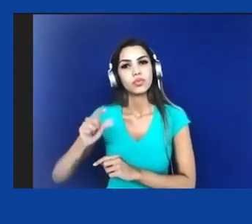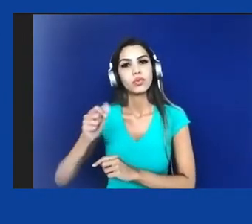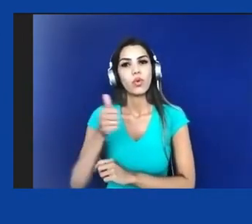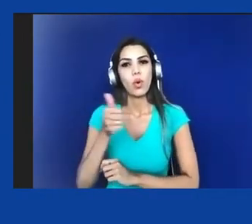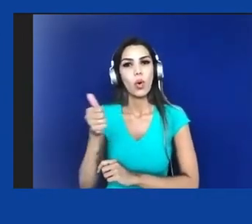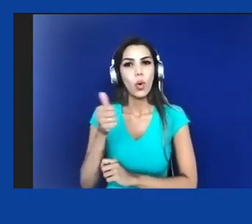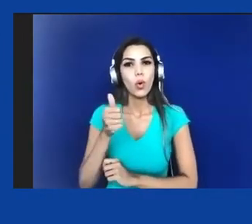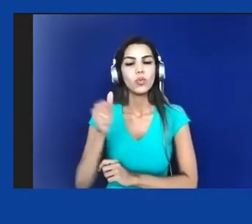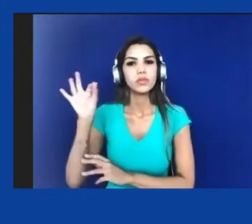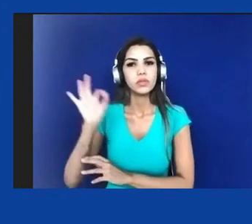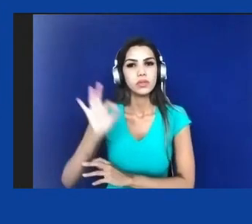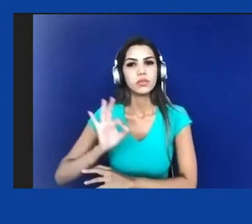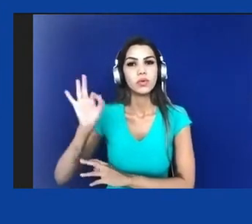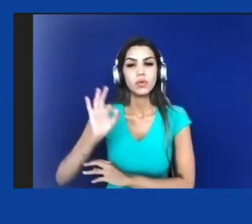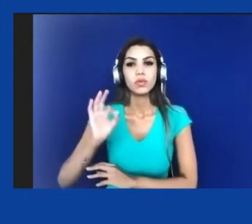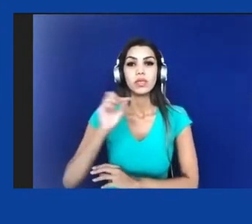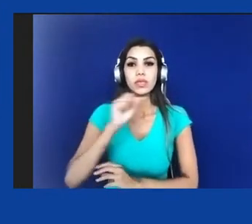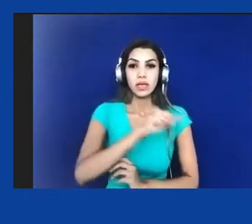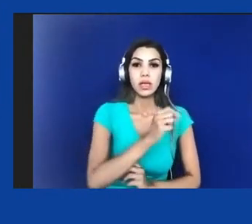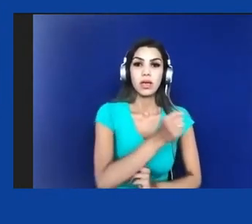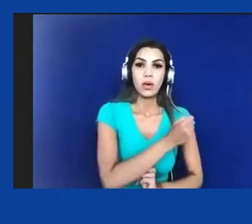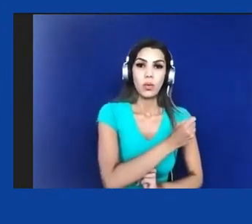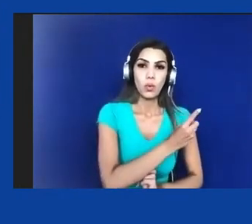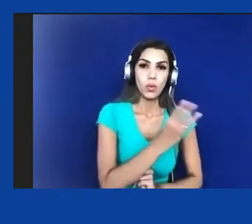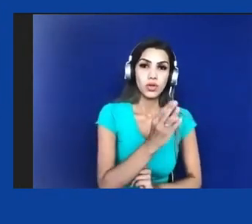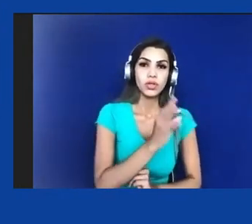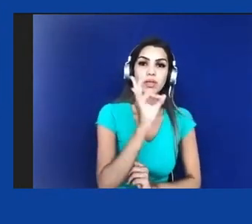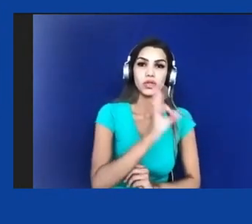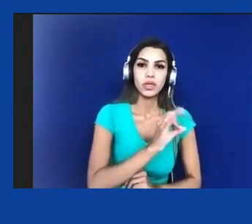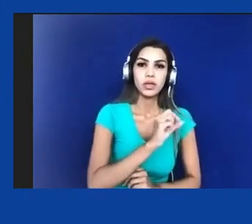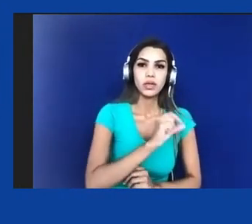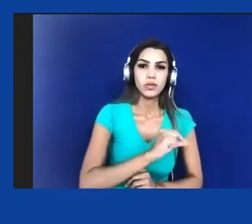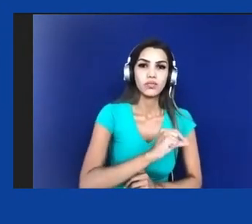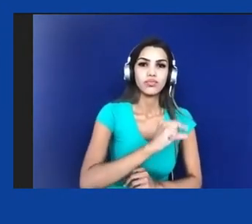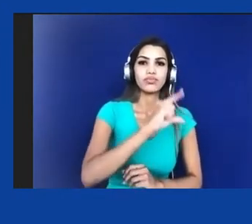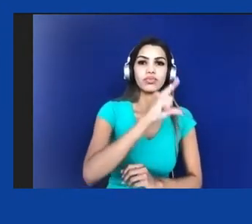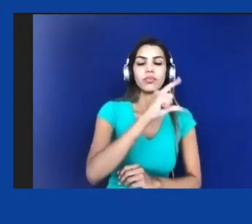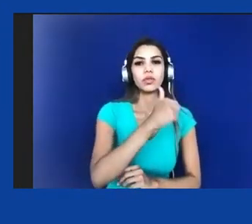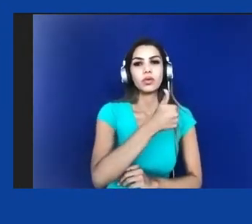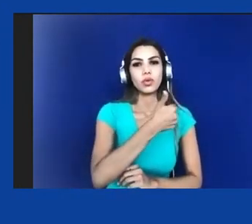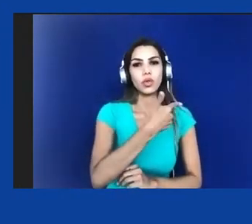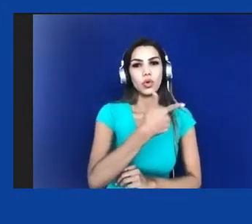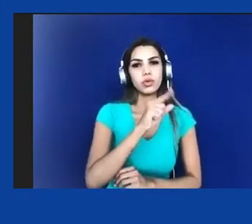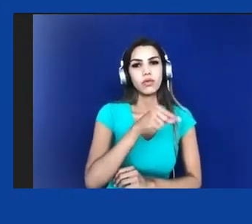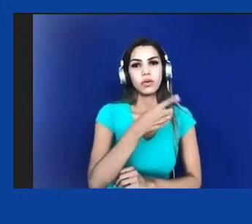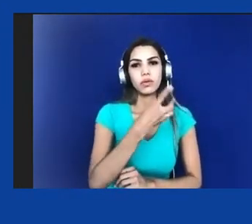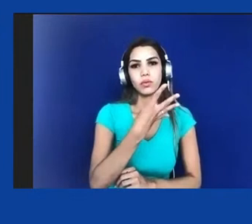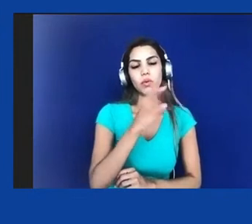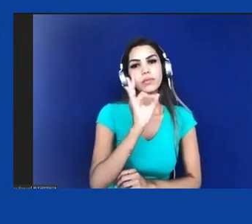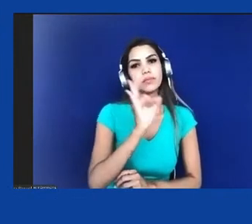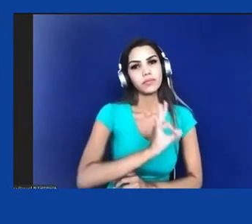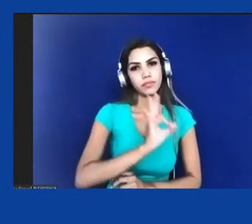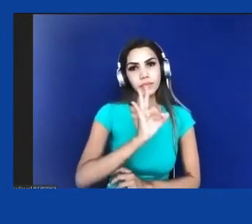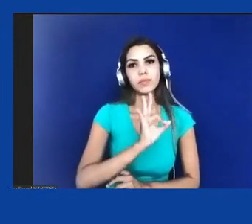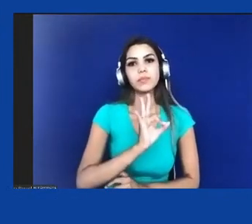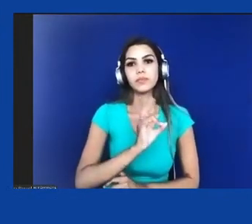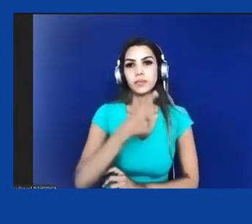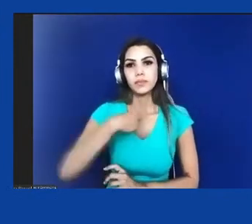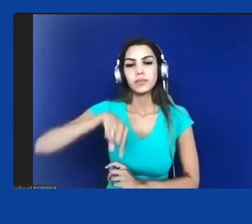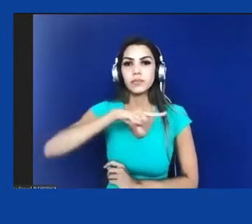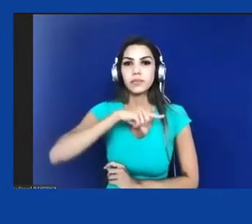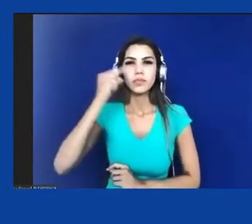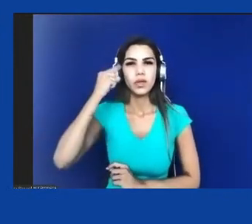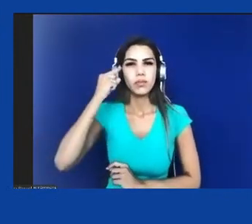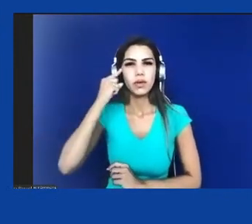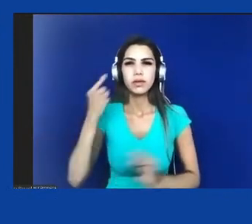negras aumentou 12,4%. Pensar esses indicadores de maneira mais elaborada